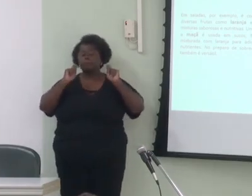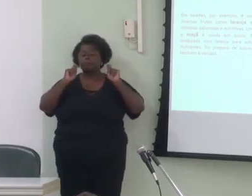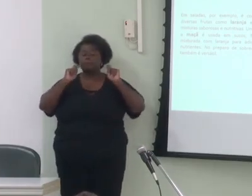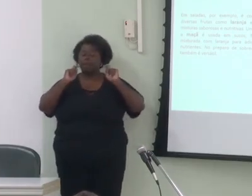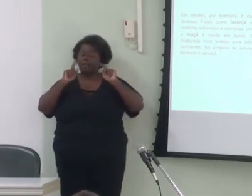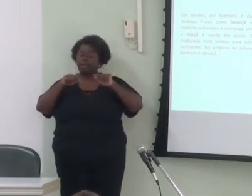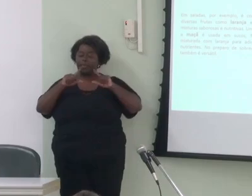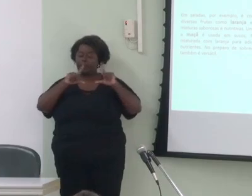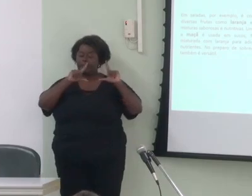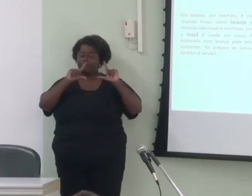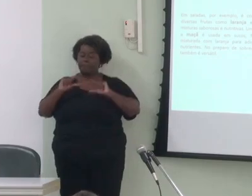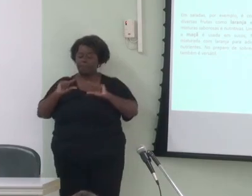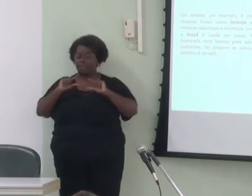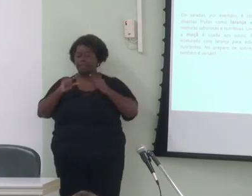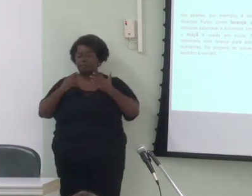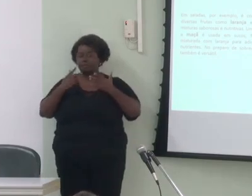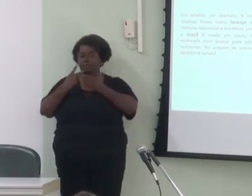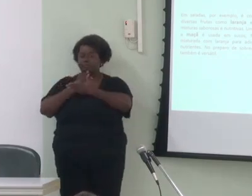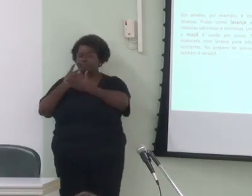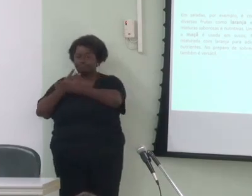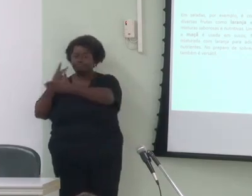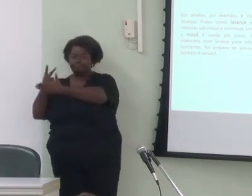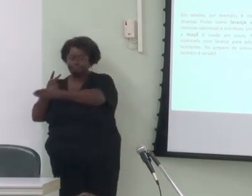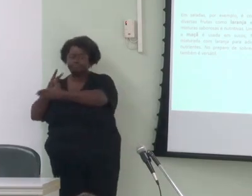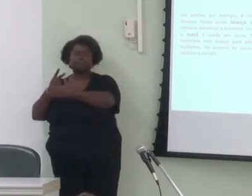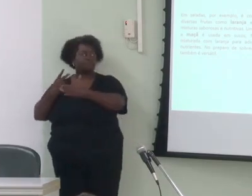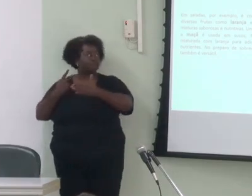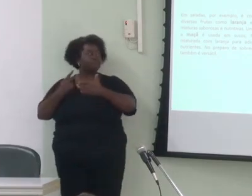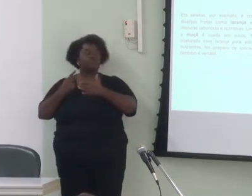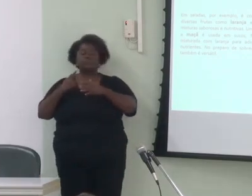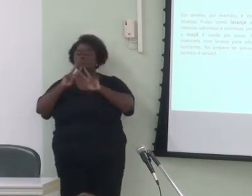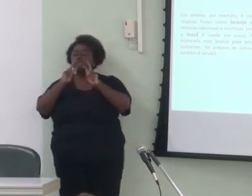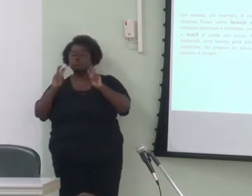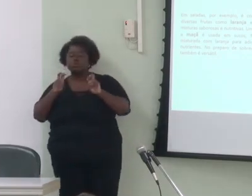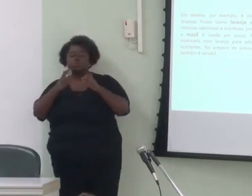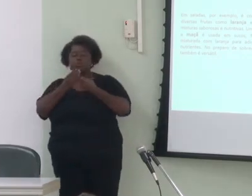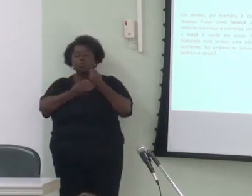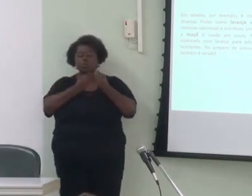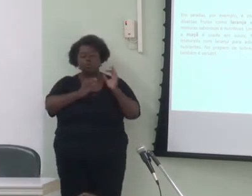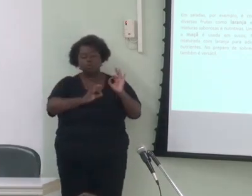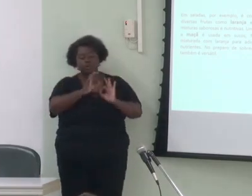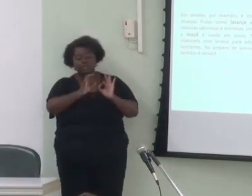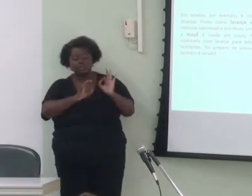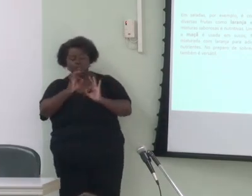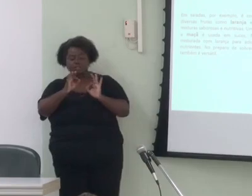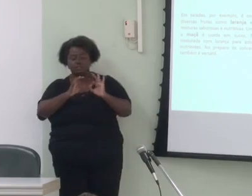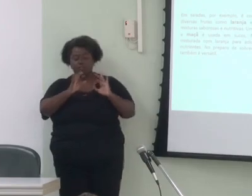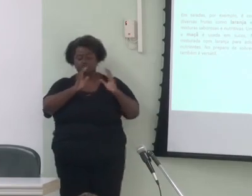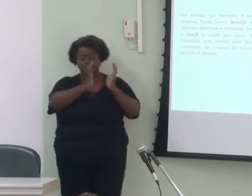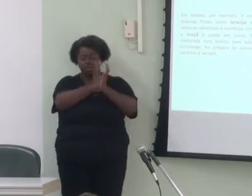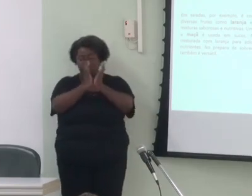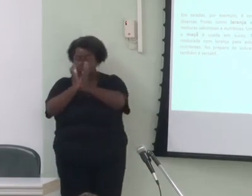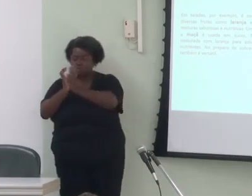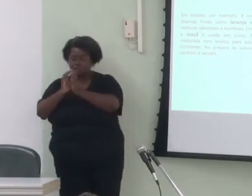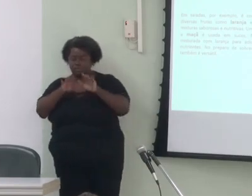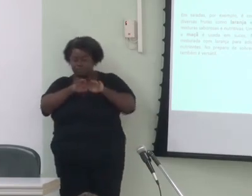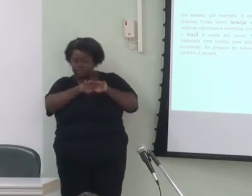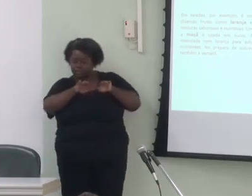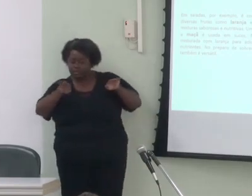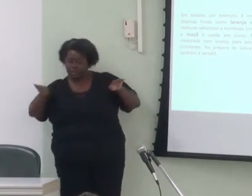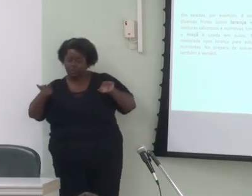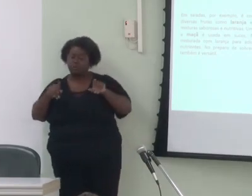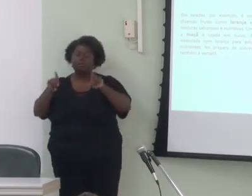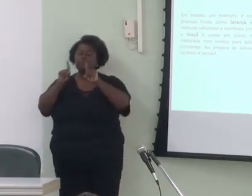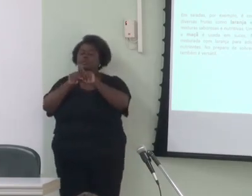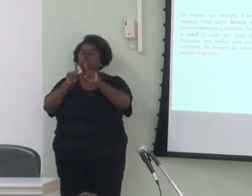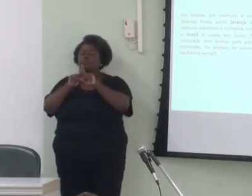bem menos consensuais tanto no que diz respeito à natureza da organização horizontal quanto ao questionamento sobre